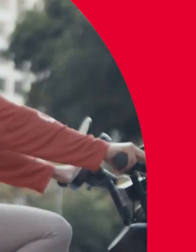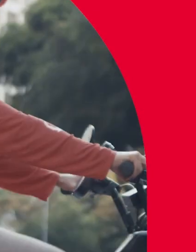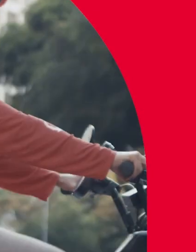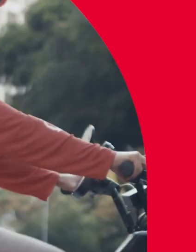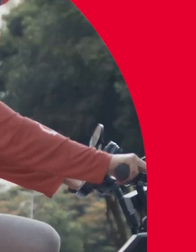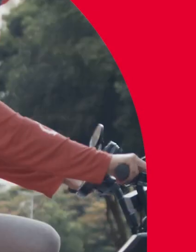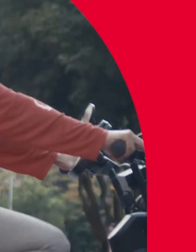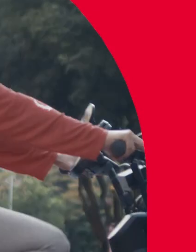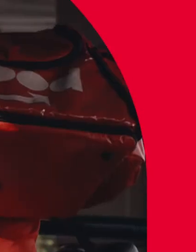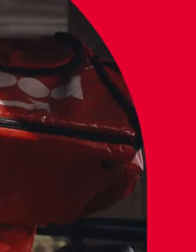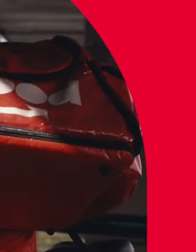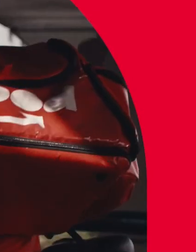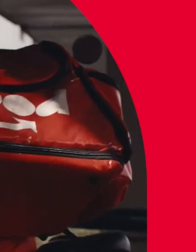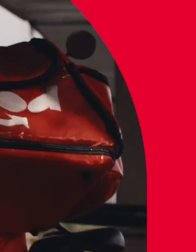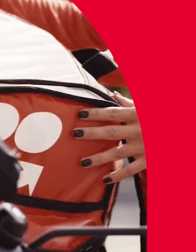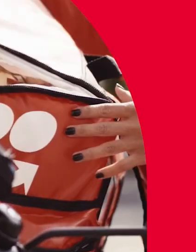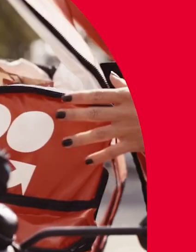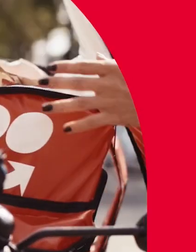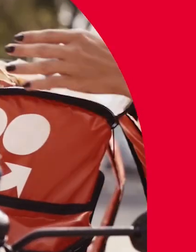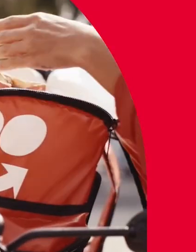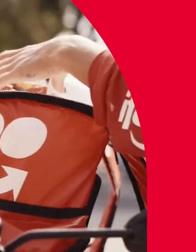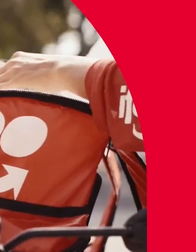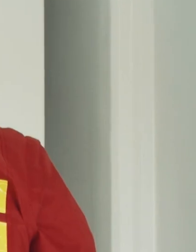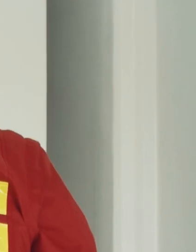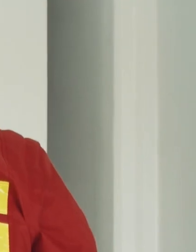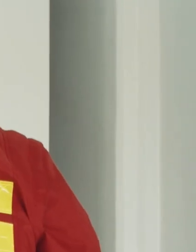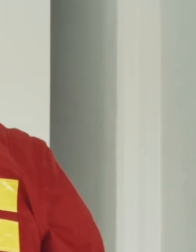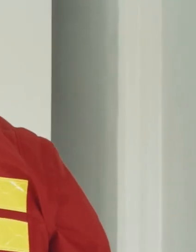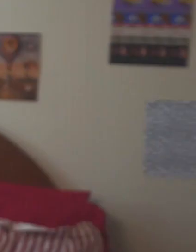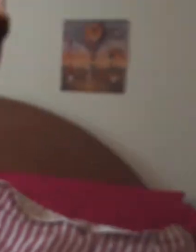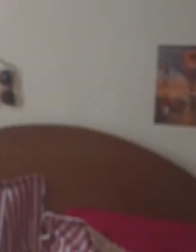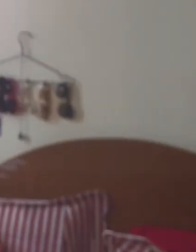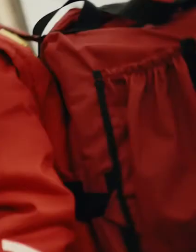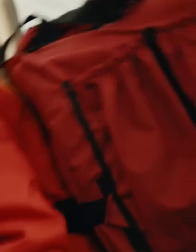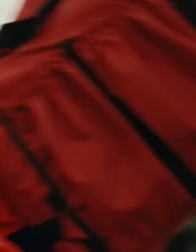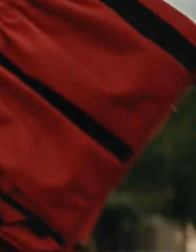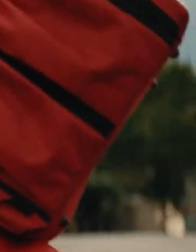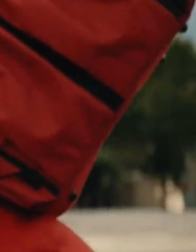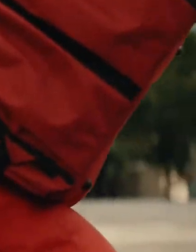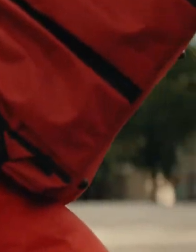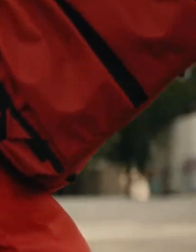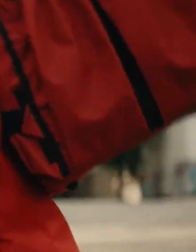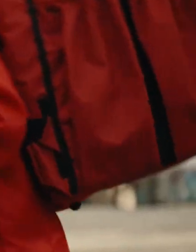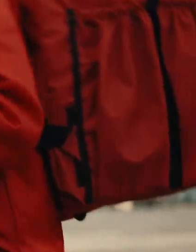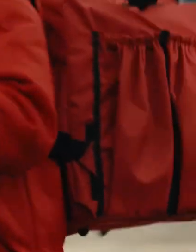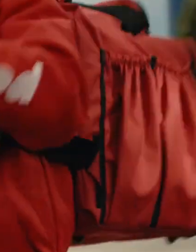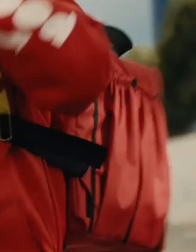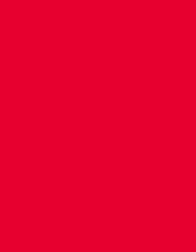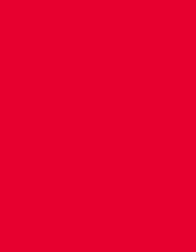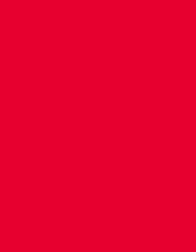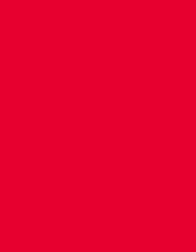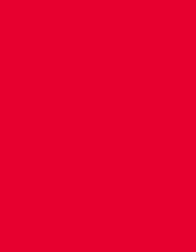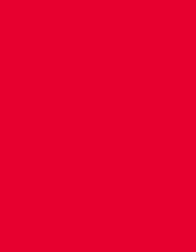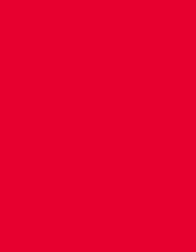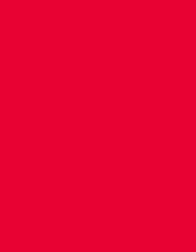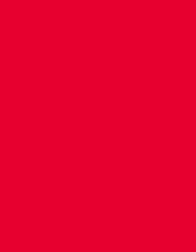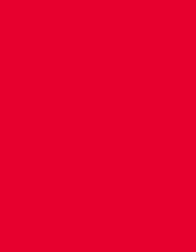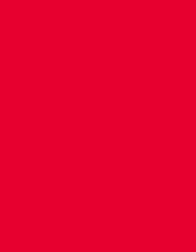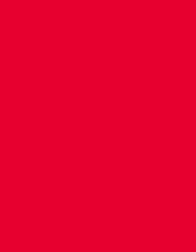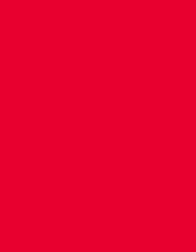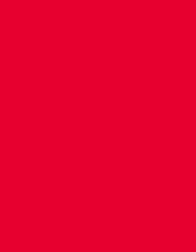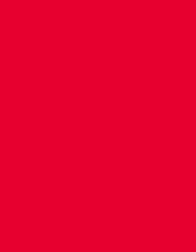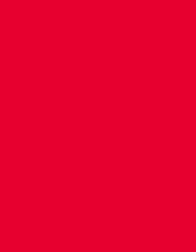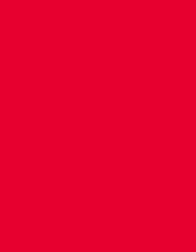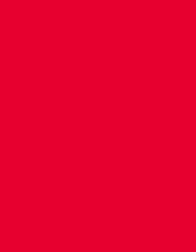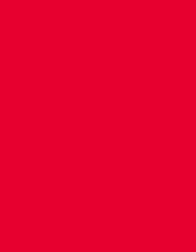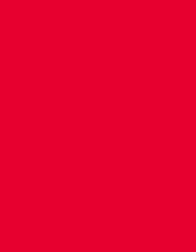as entregas sem poluição em 5 anos Eu sei Eu sei Que a vida devia ser bem